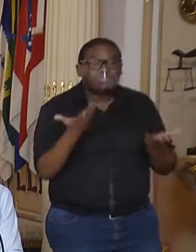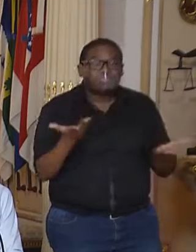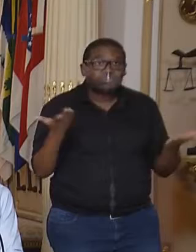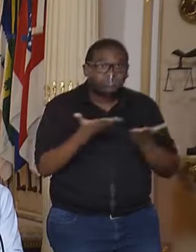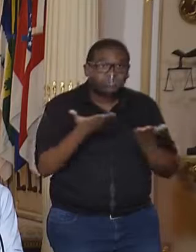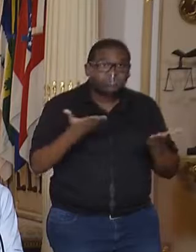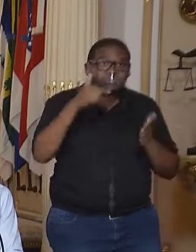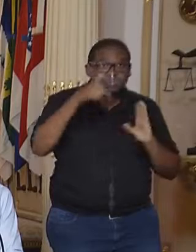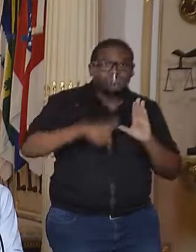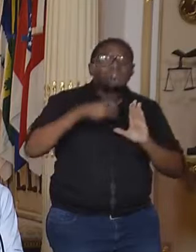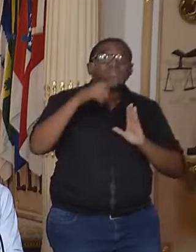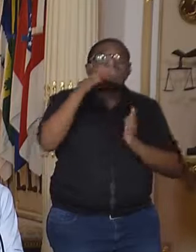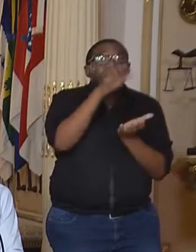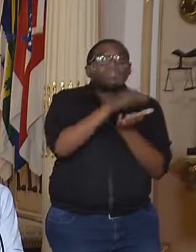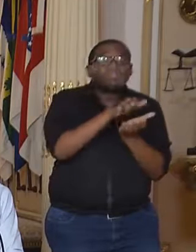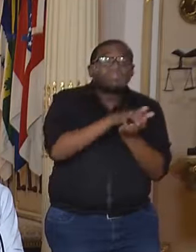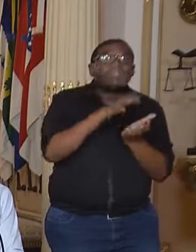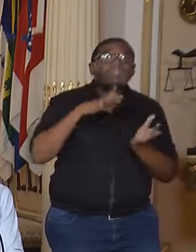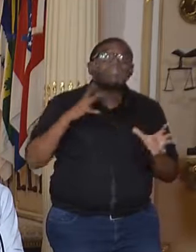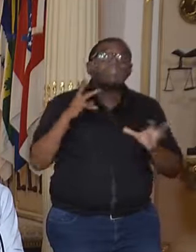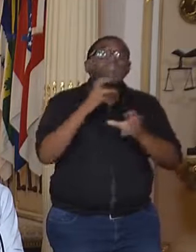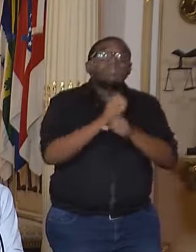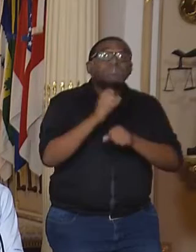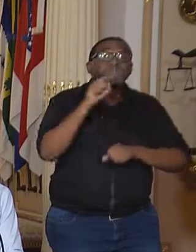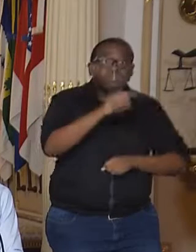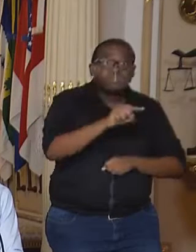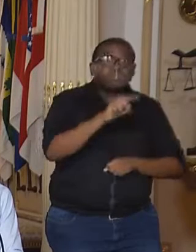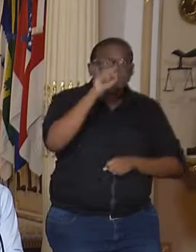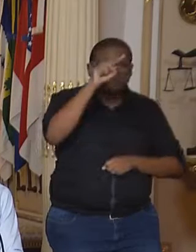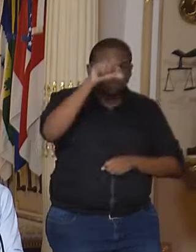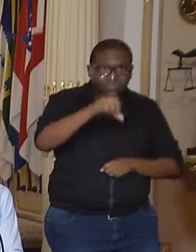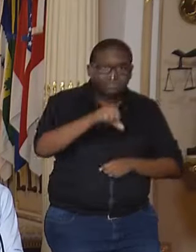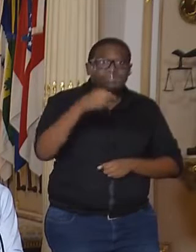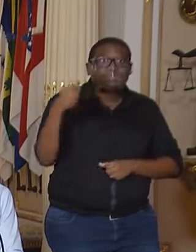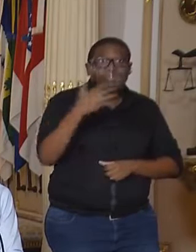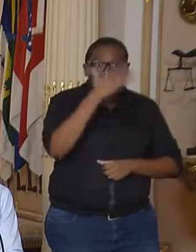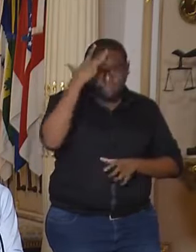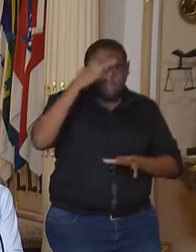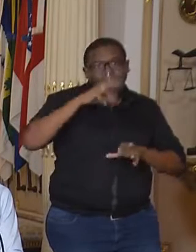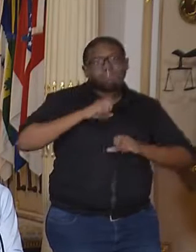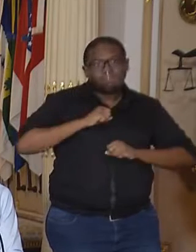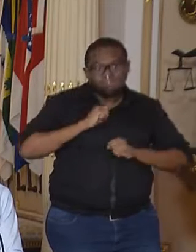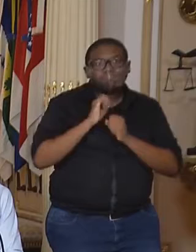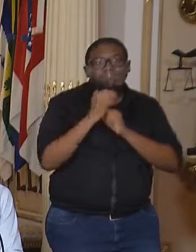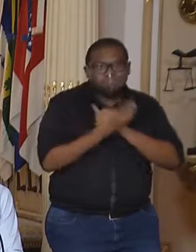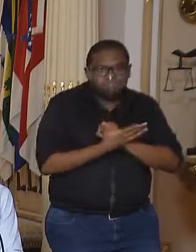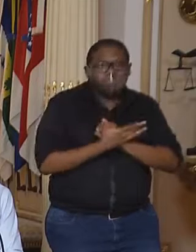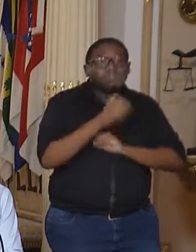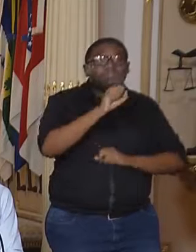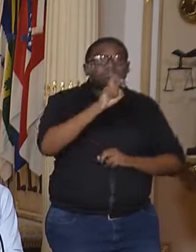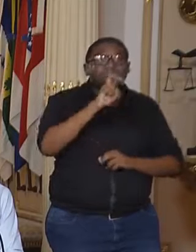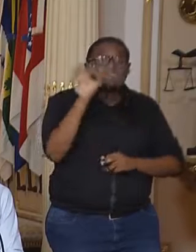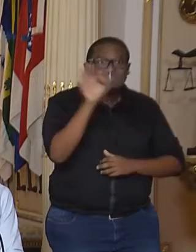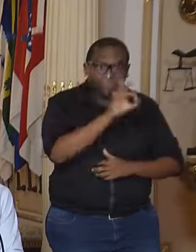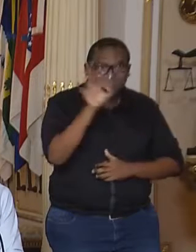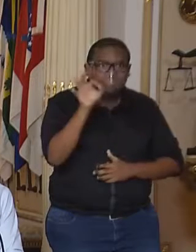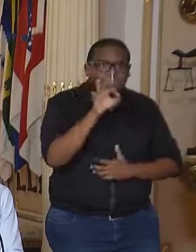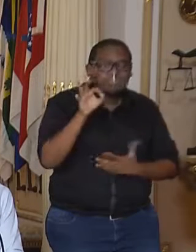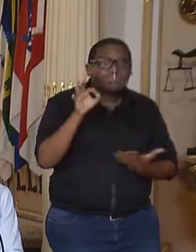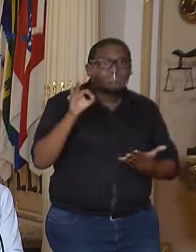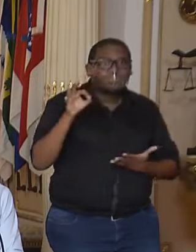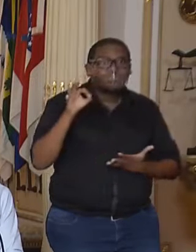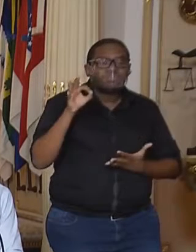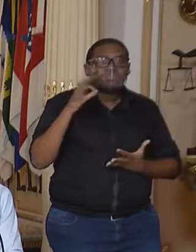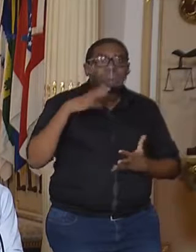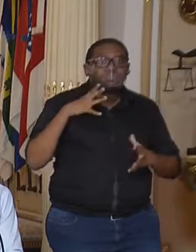Pernambuco confirmou 1.019 novos casos da Covid-19. 85% dos casos, um